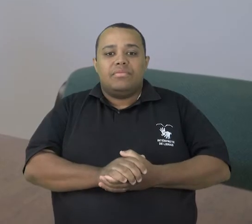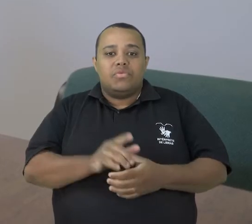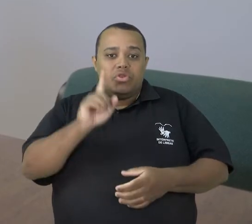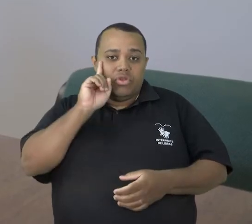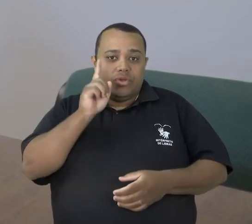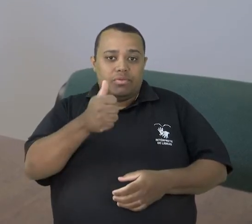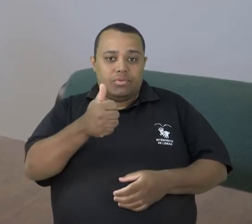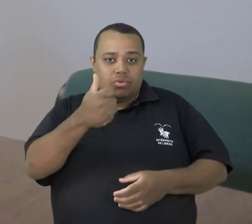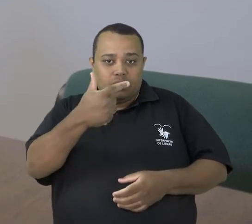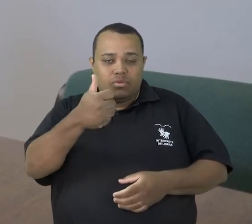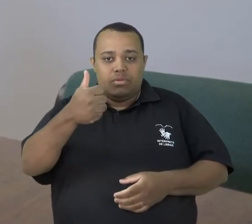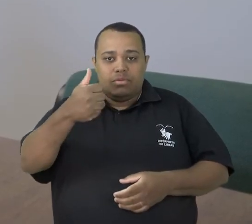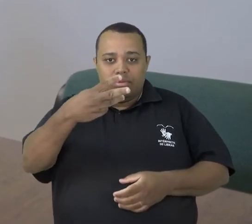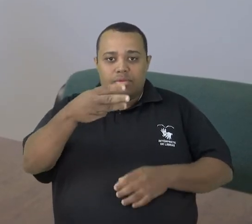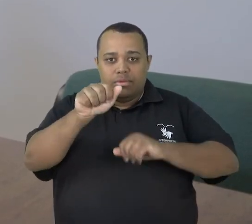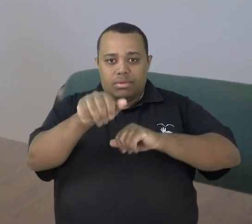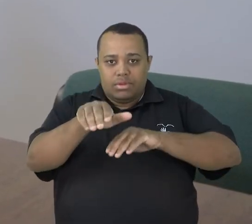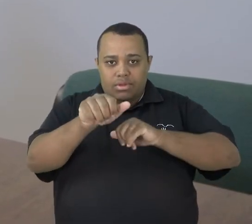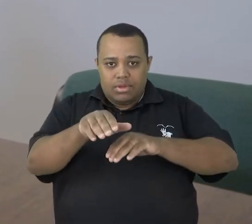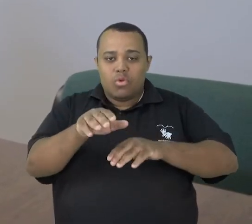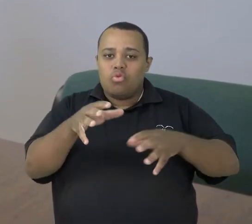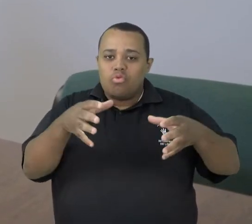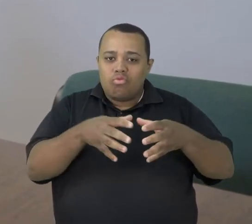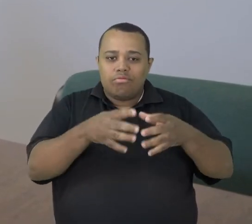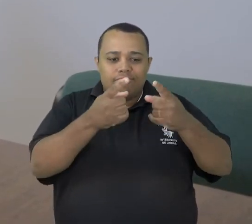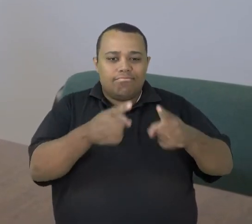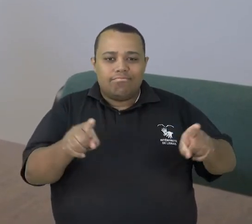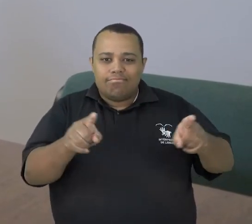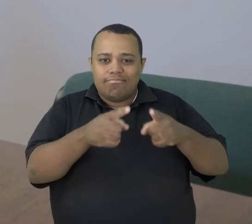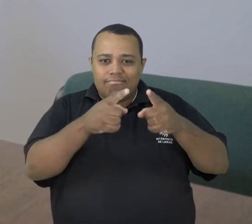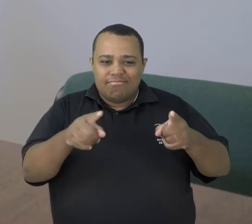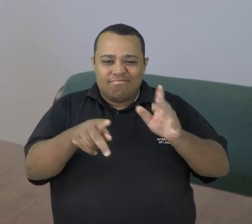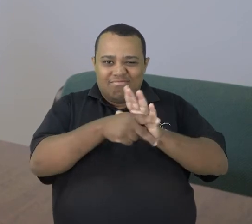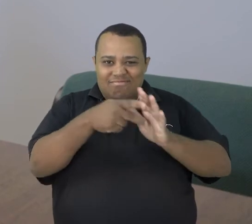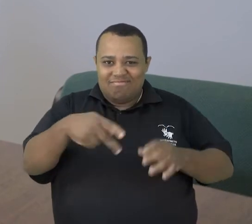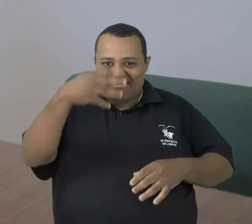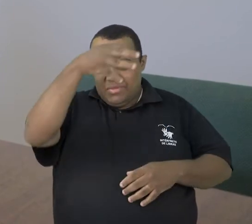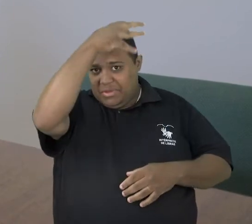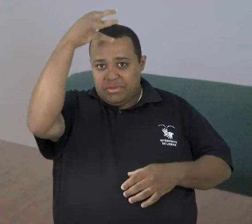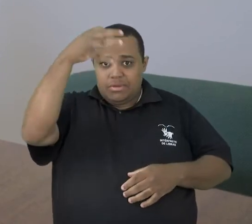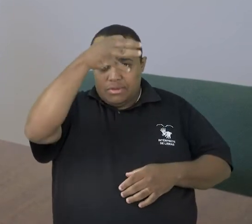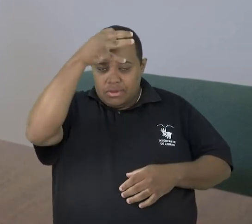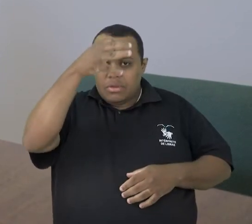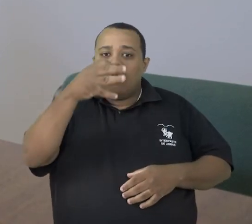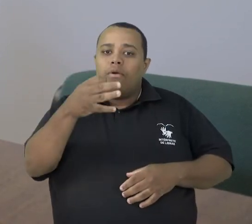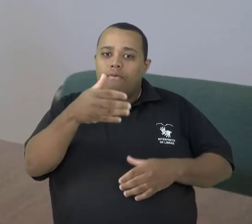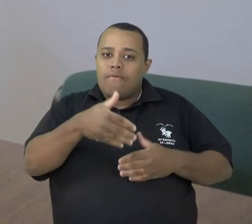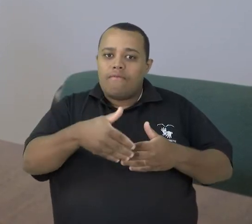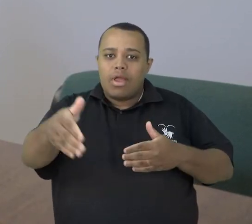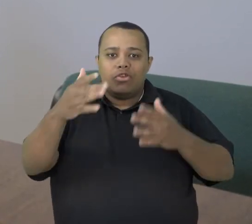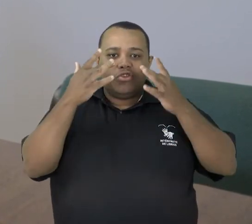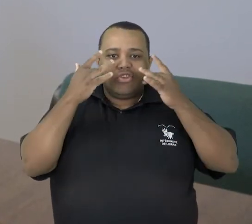Nos dias 12 e 13 de setembro, a Orquestra Sinfônica do Espírito Santo volta ao palco do Teatro Universitário